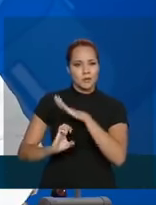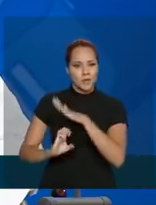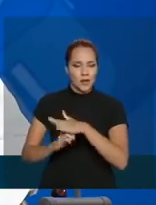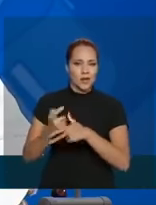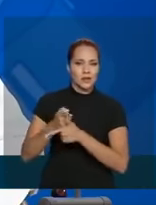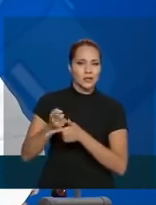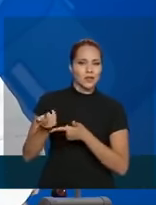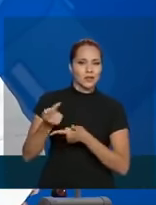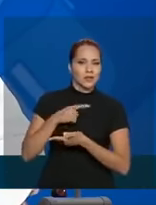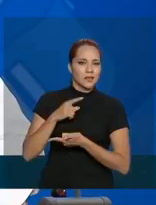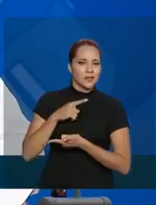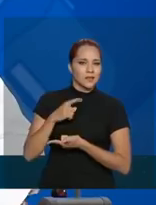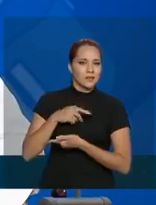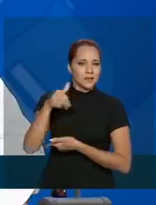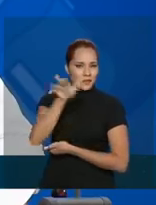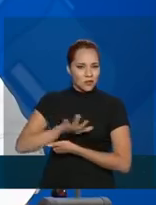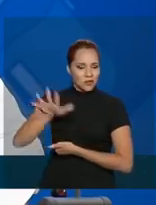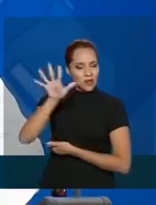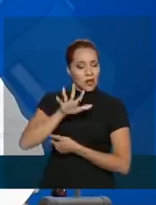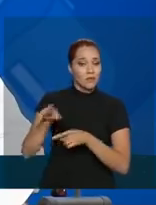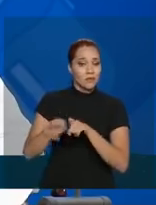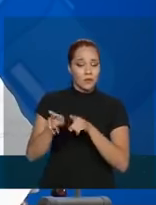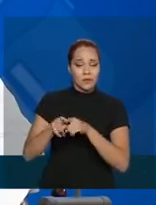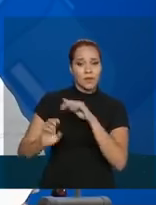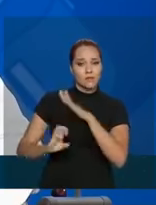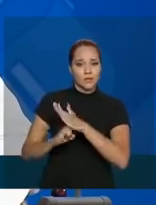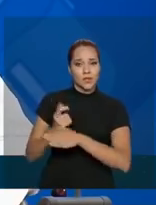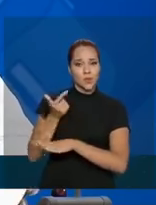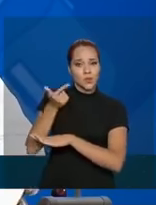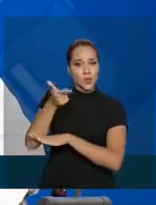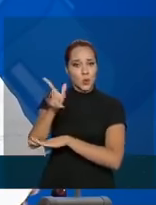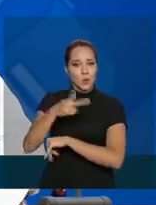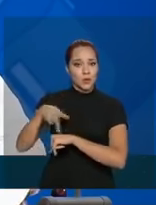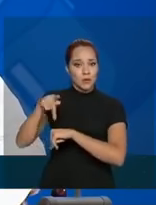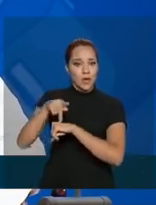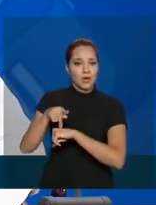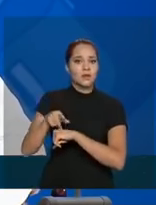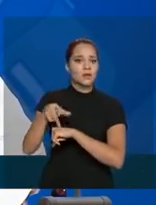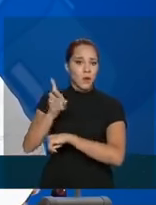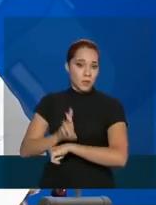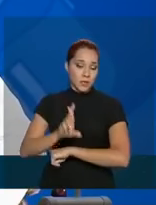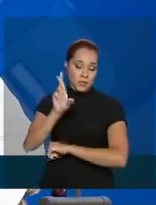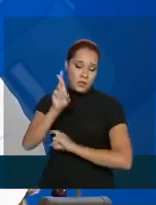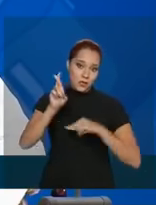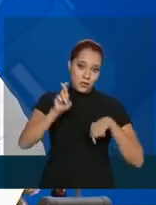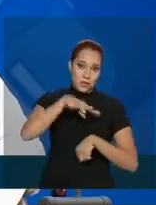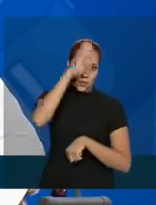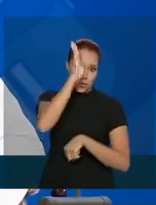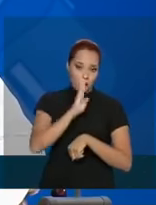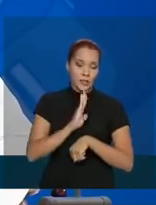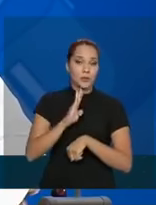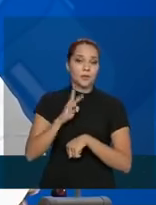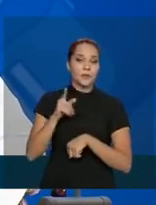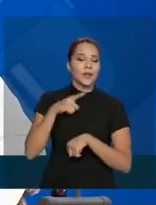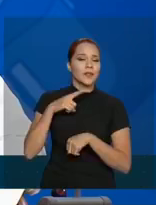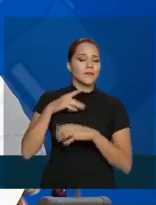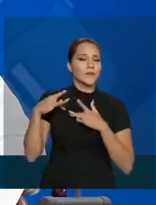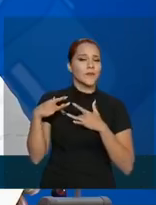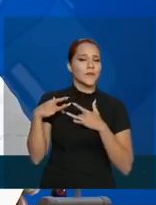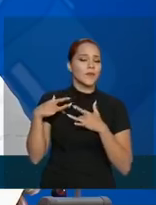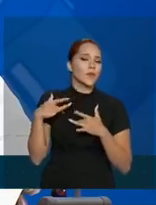nacionais e empresas estrangeiras com representantes aqui no Brasil, oferecendo